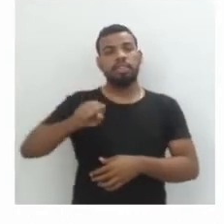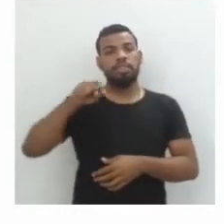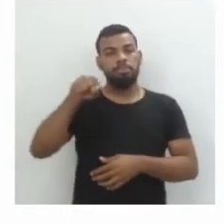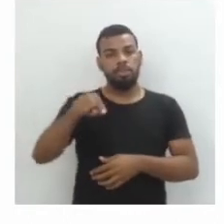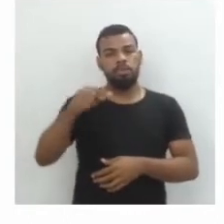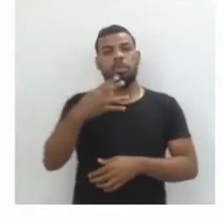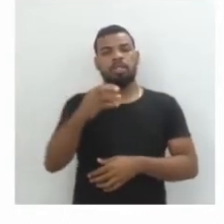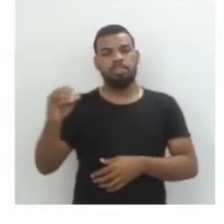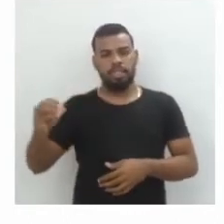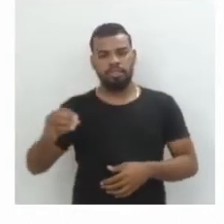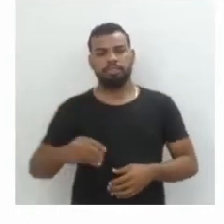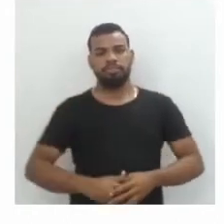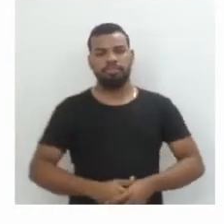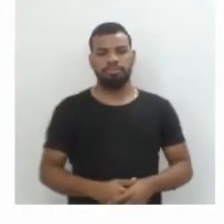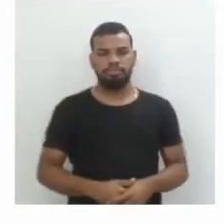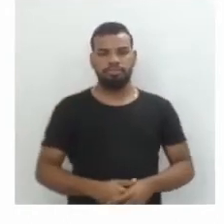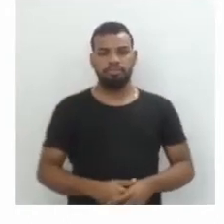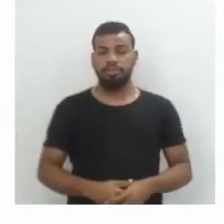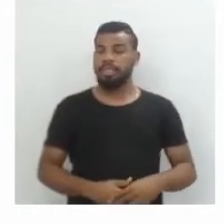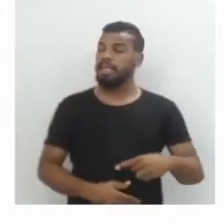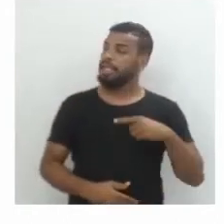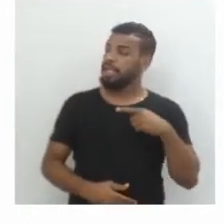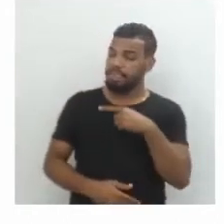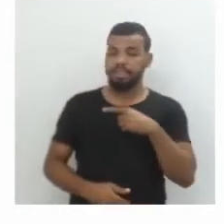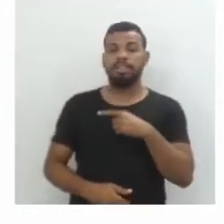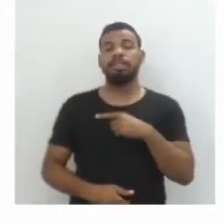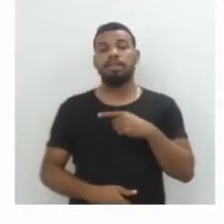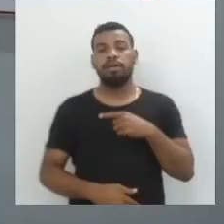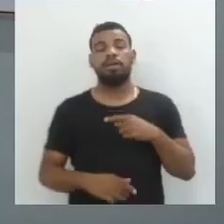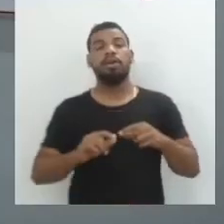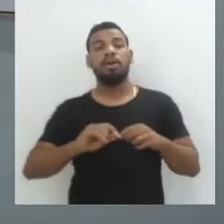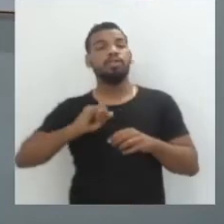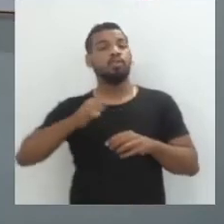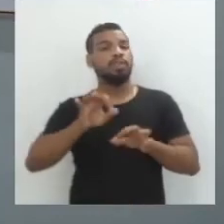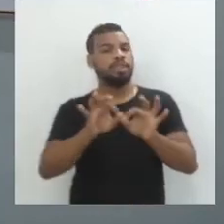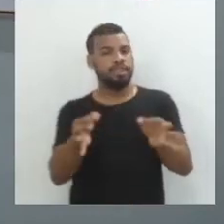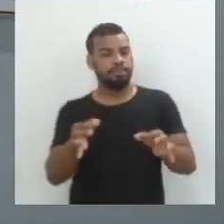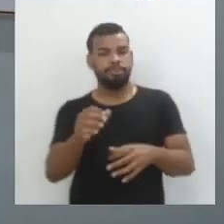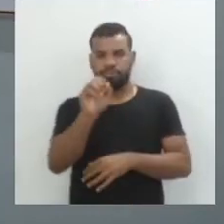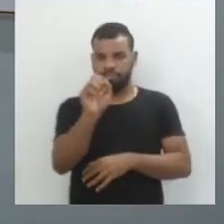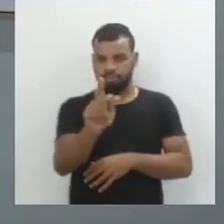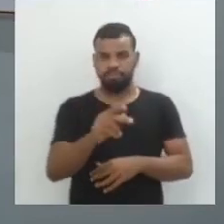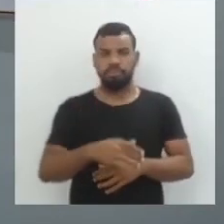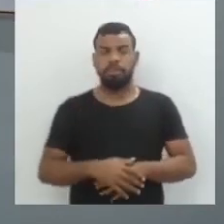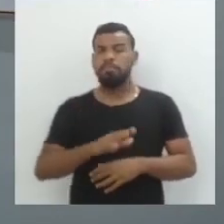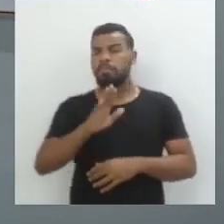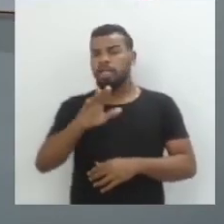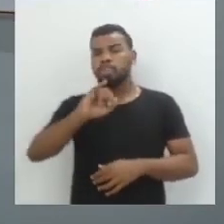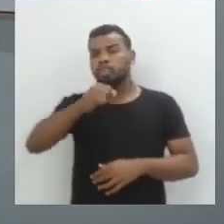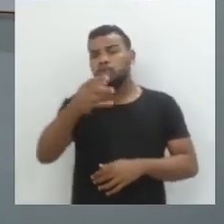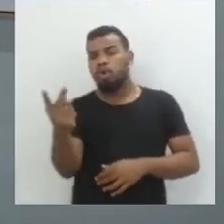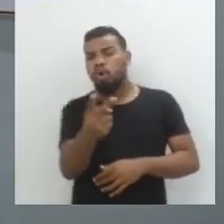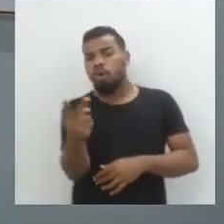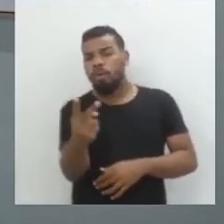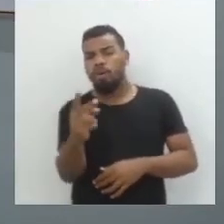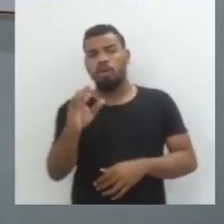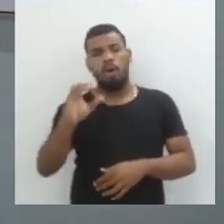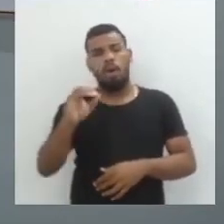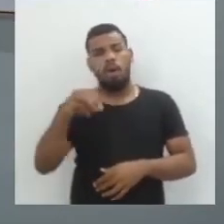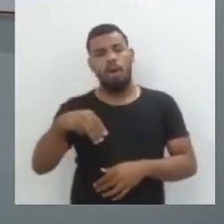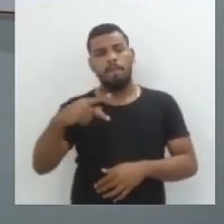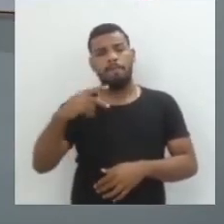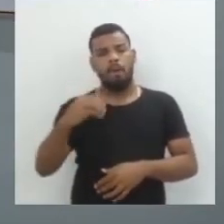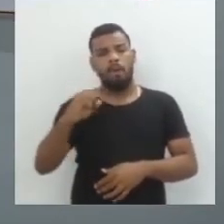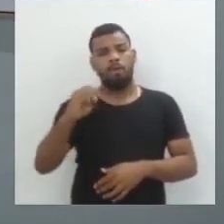.400,00. E isso aqui quando a gente trabalha com juros simples. Como seria com juros compostos? Vamos dar uma